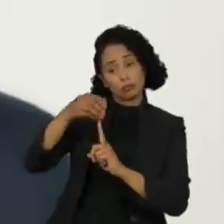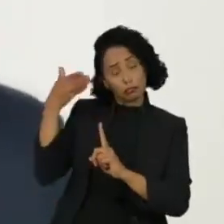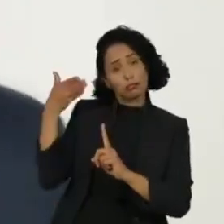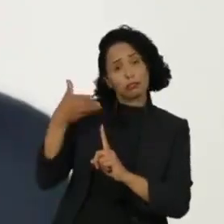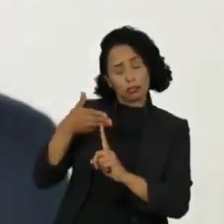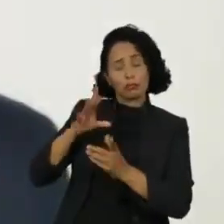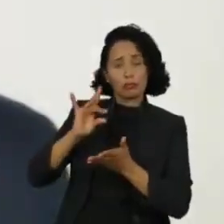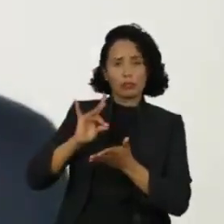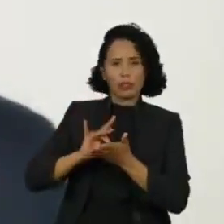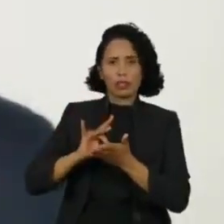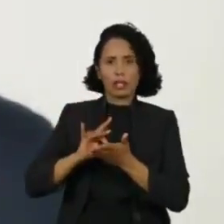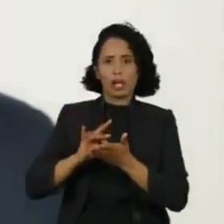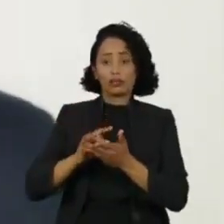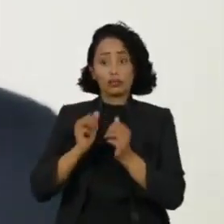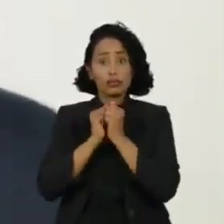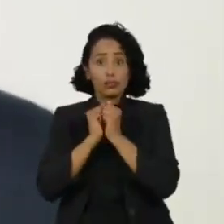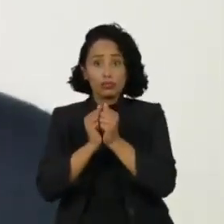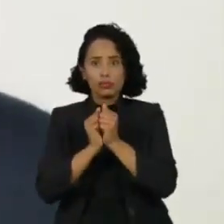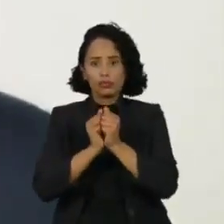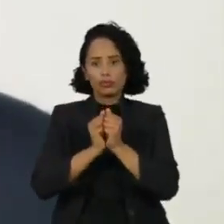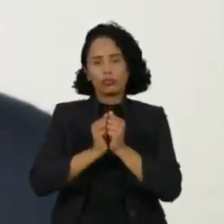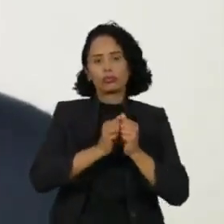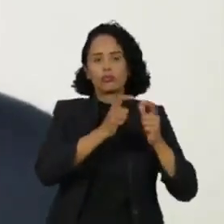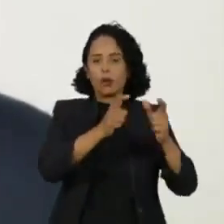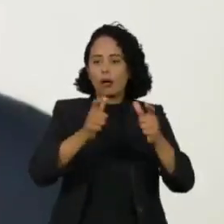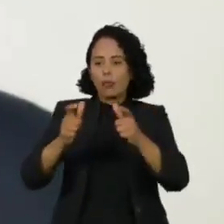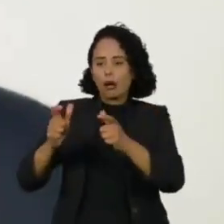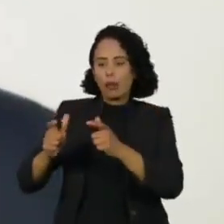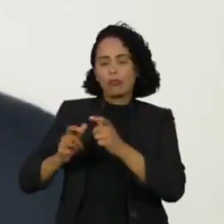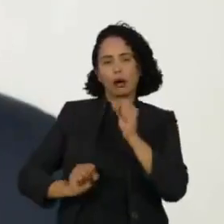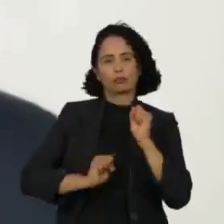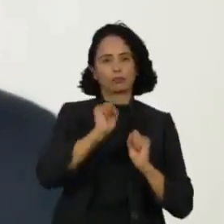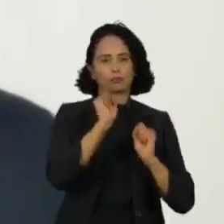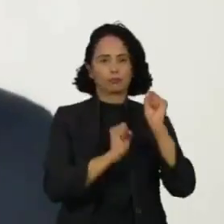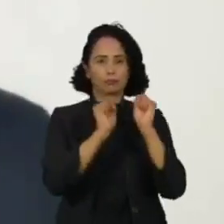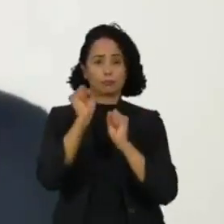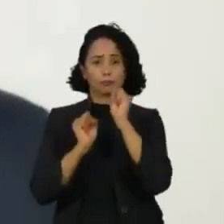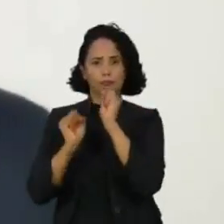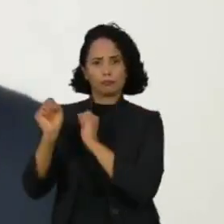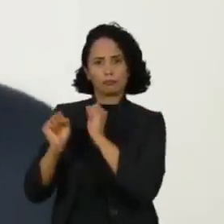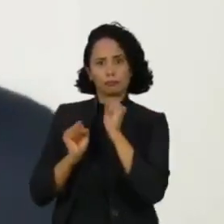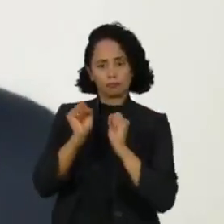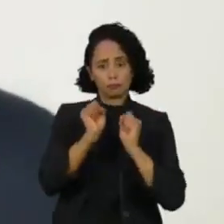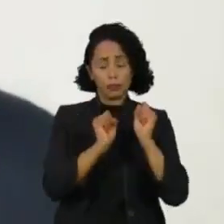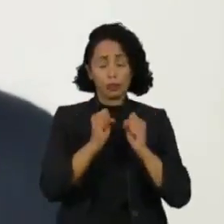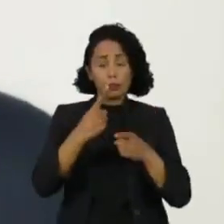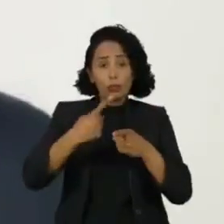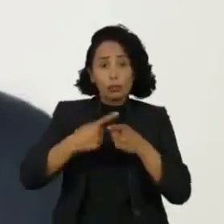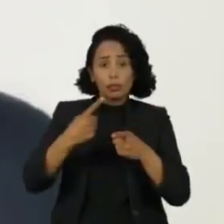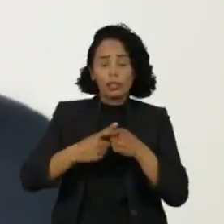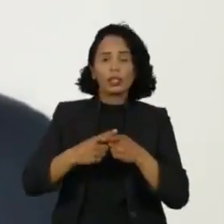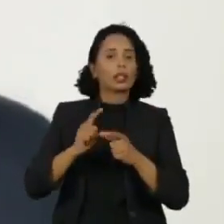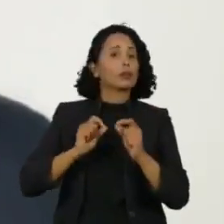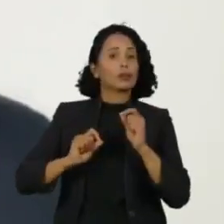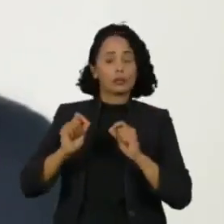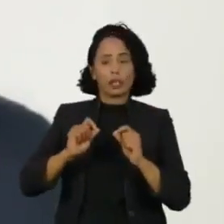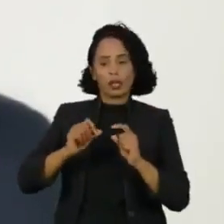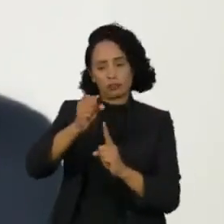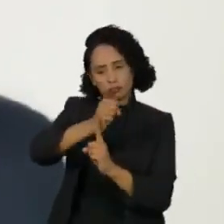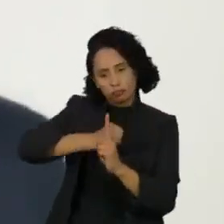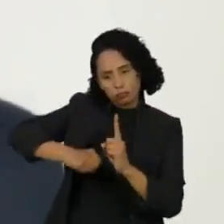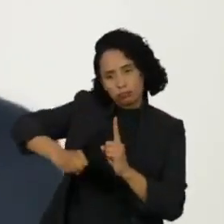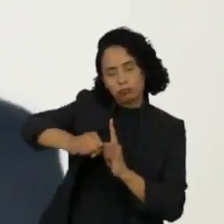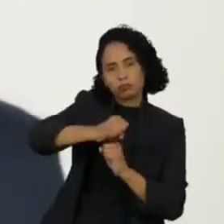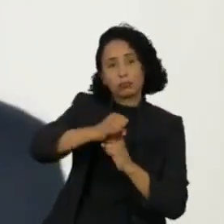junto com o ambiente empresarial, no sentido de que a agenda da responsabilidade social e